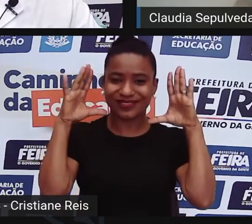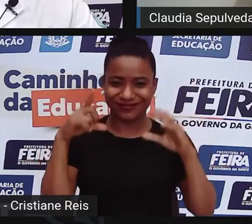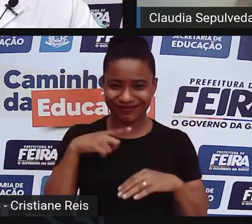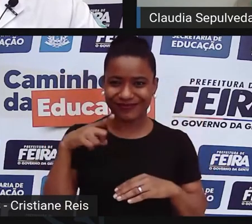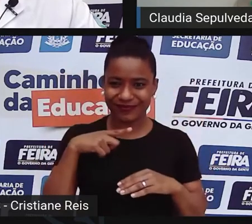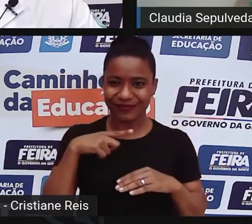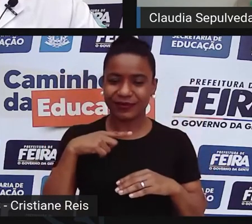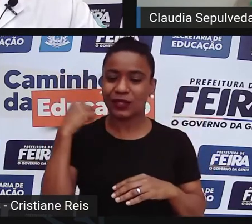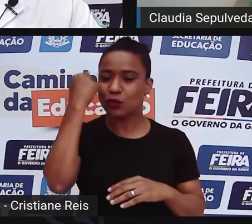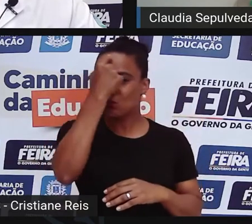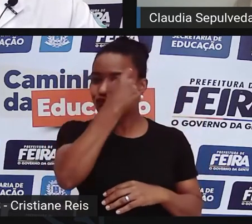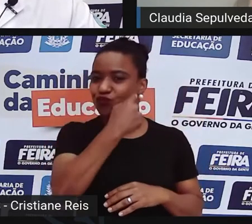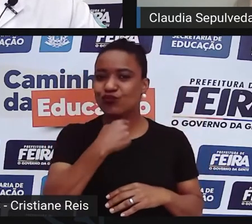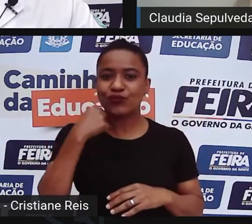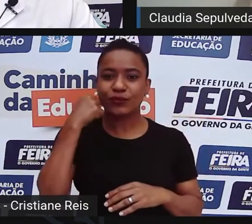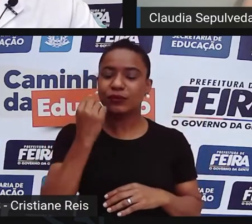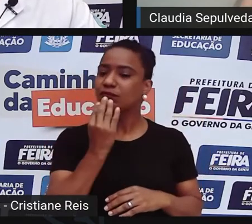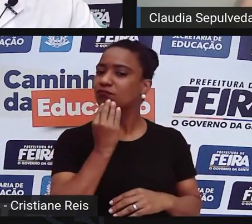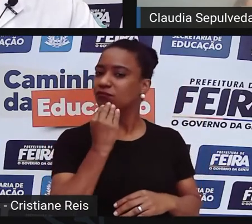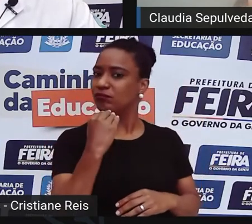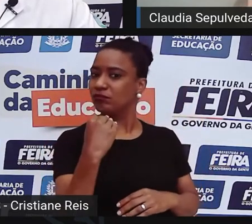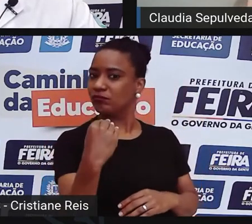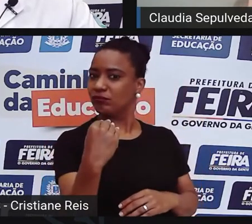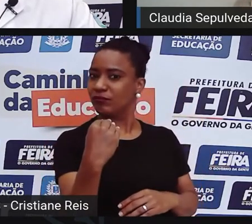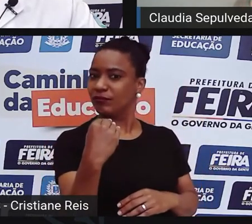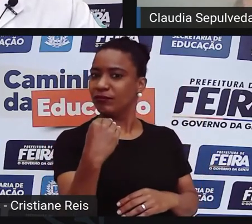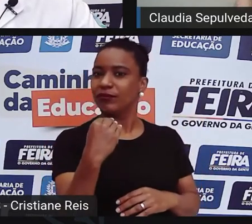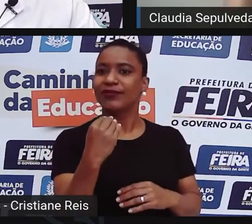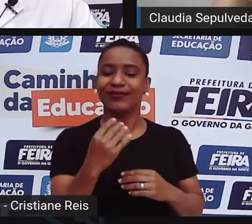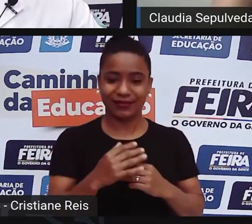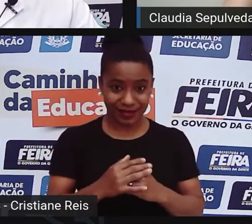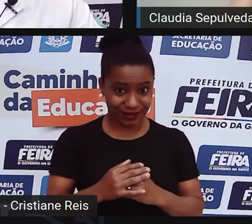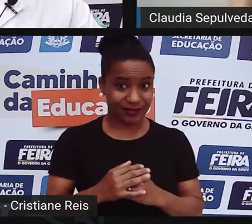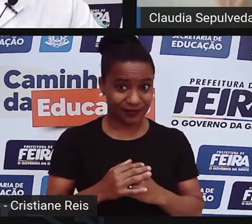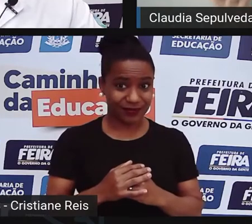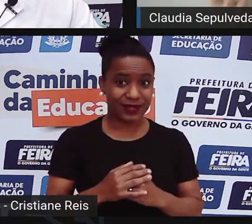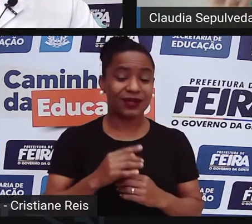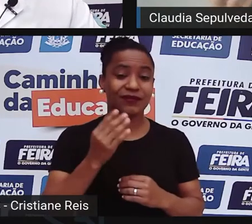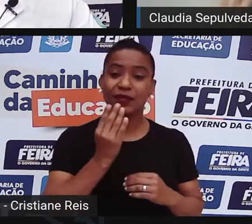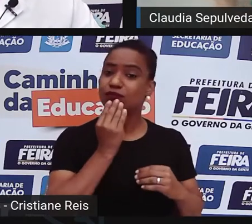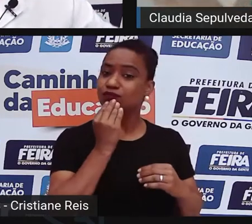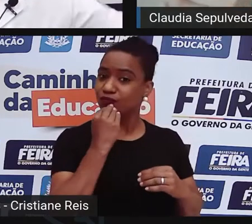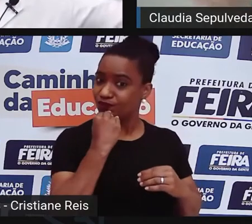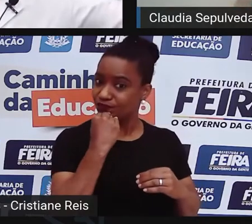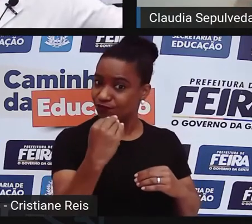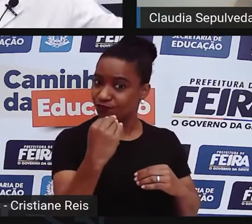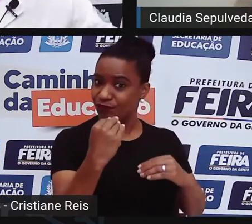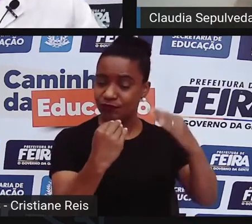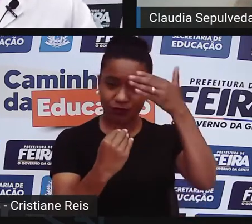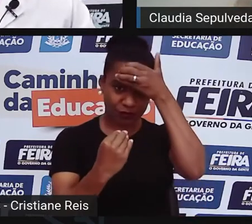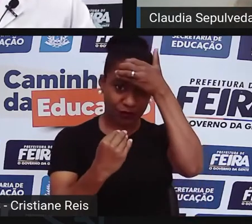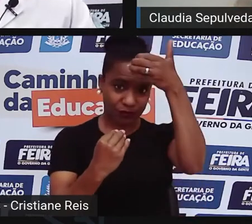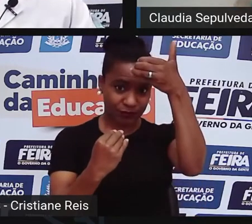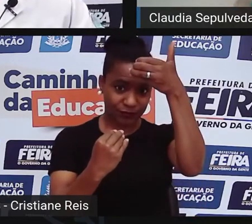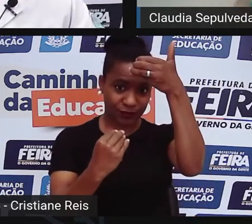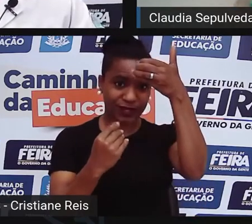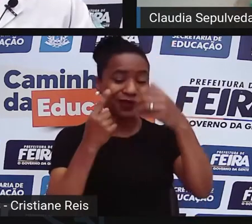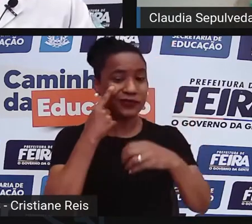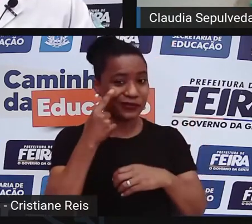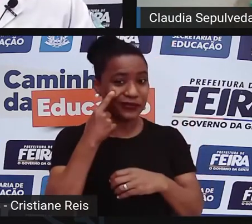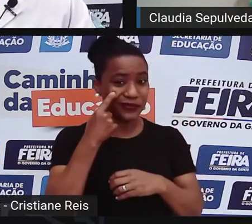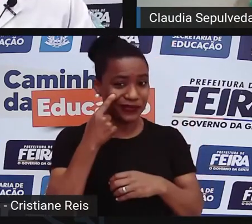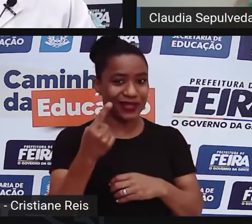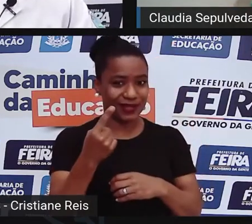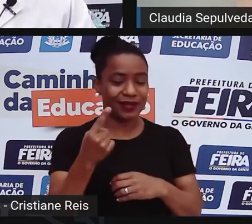essa extensão do queixo para além desse ângulo da face, tinha uma correlação com a caixa craniana, e era vista como um amarcador de falta de